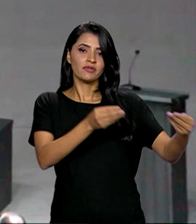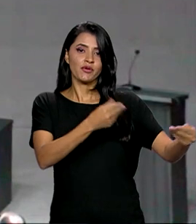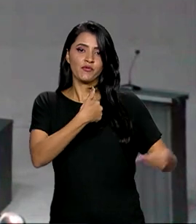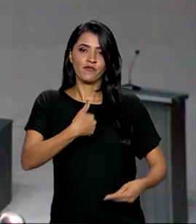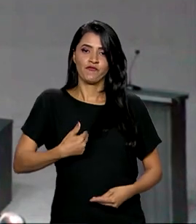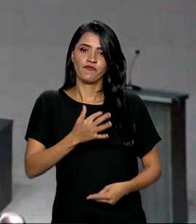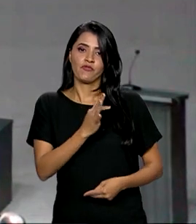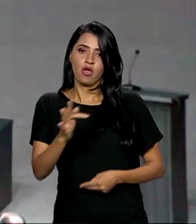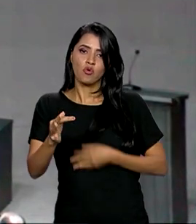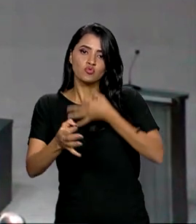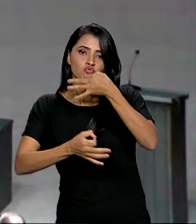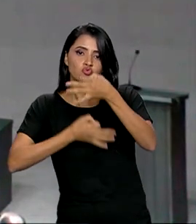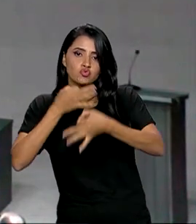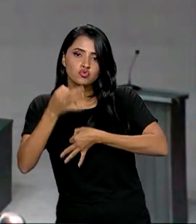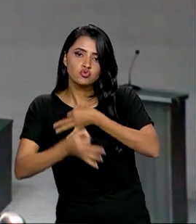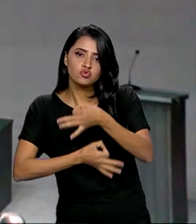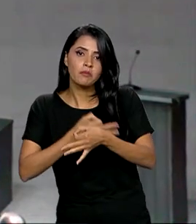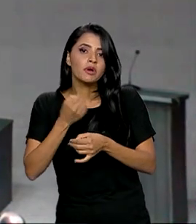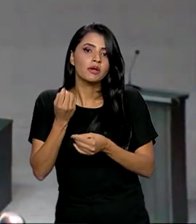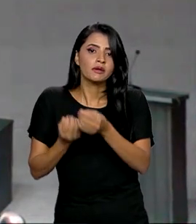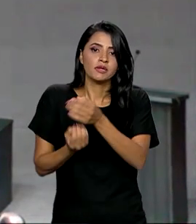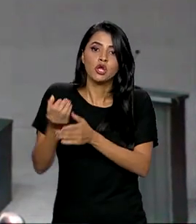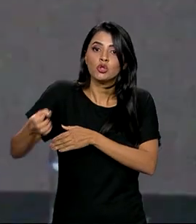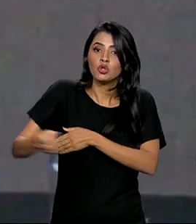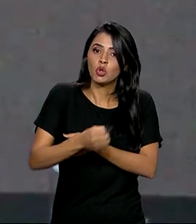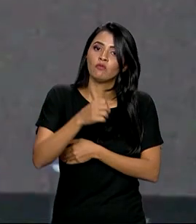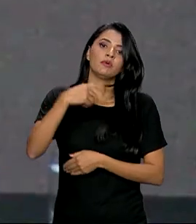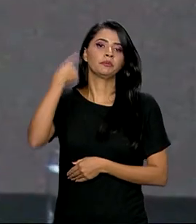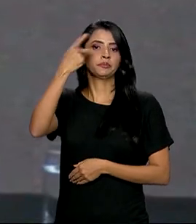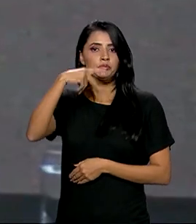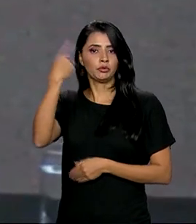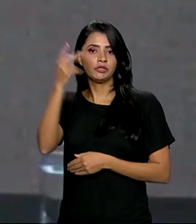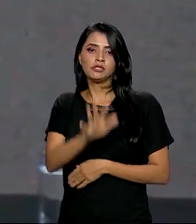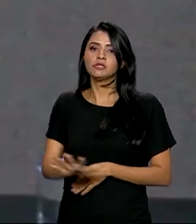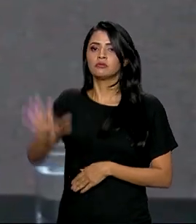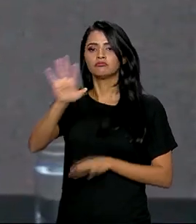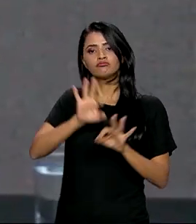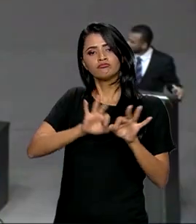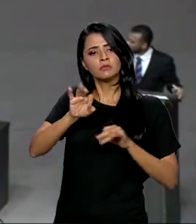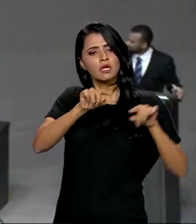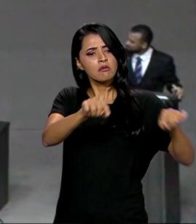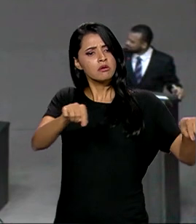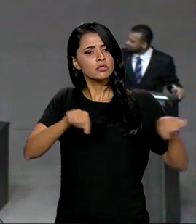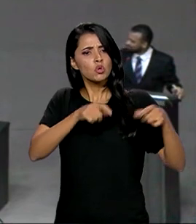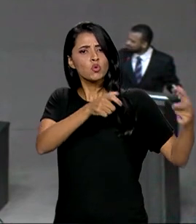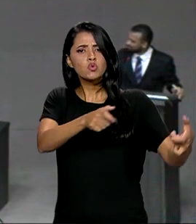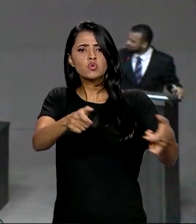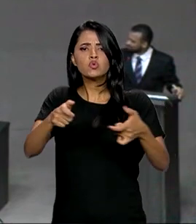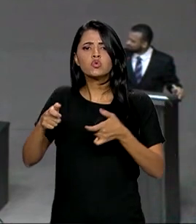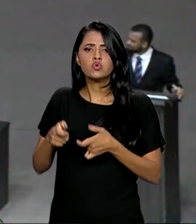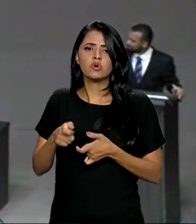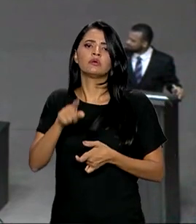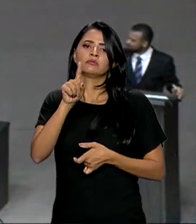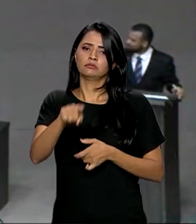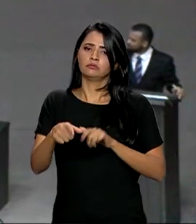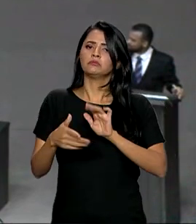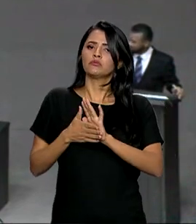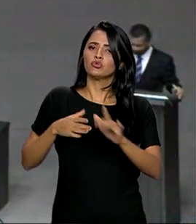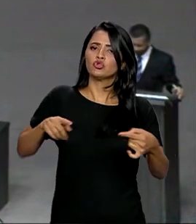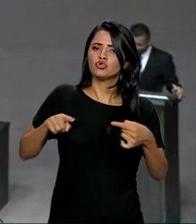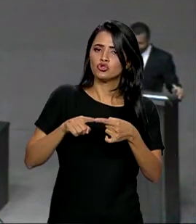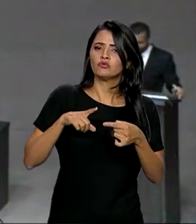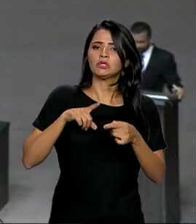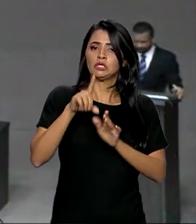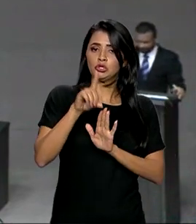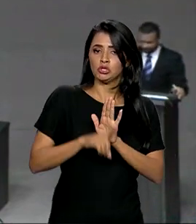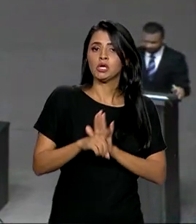com sugestões para a nova política nacional de ordenamento do território, que pretende estabelecer direitos